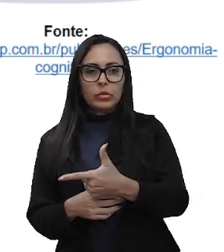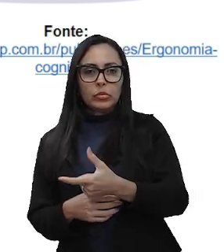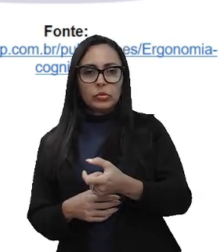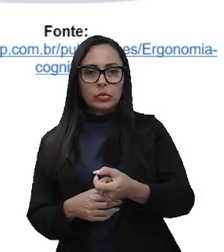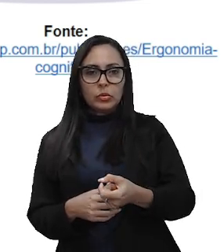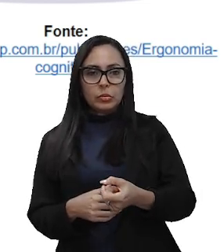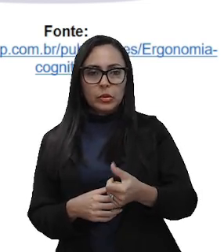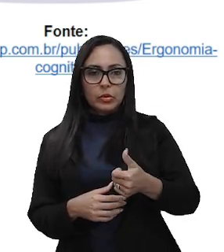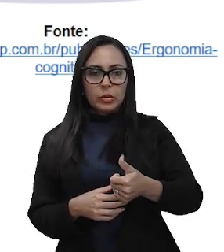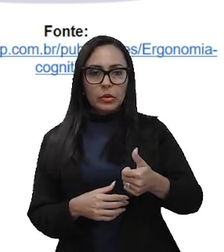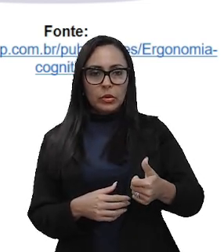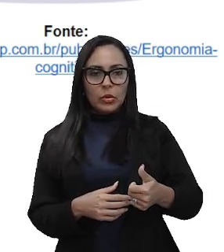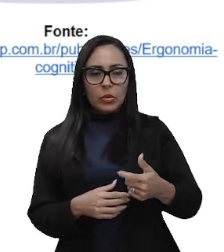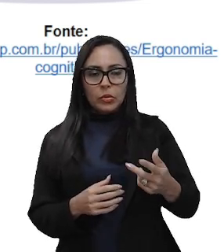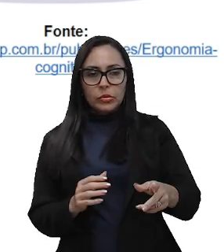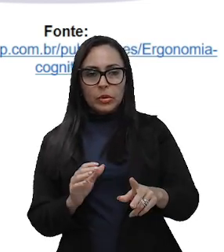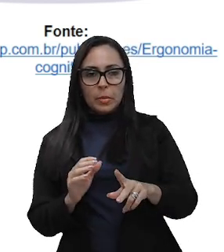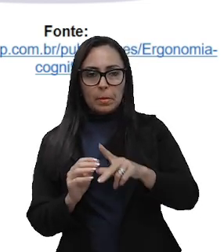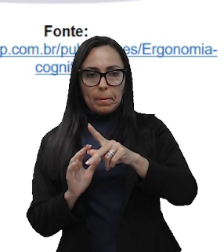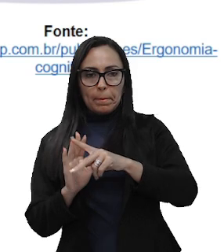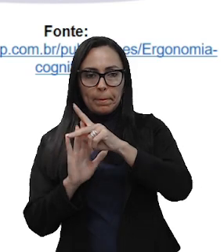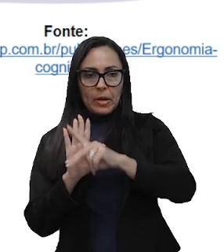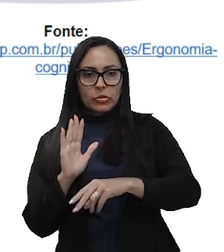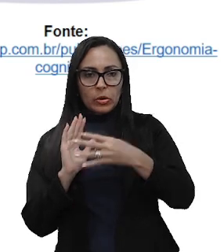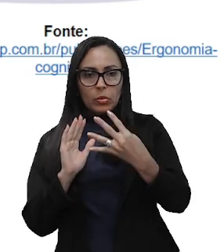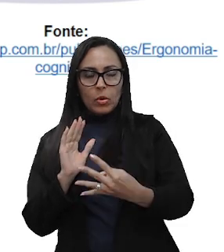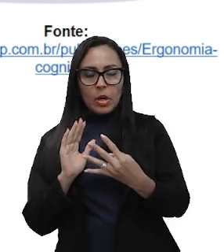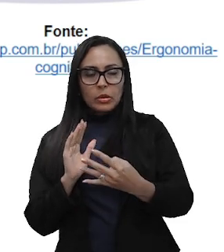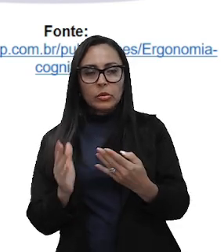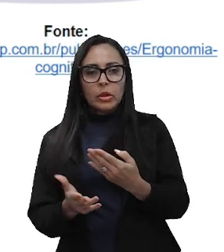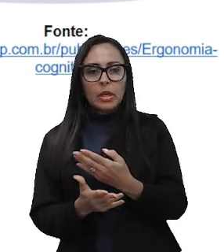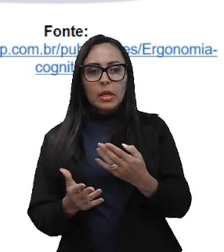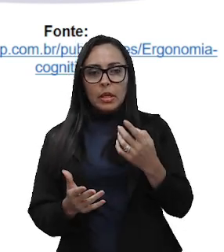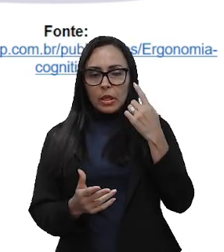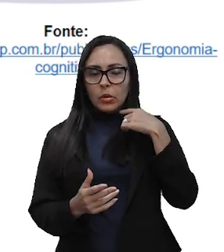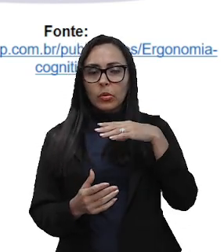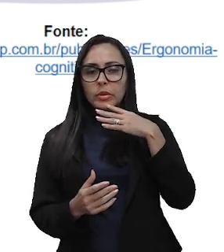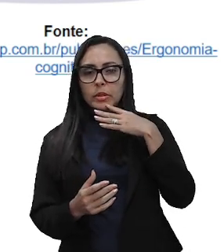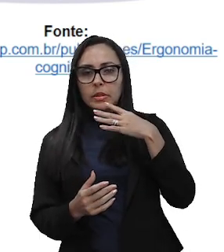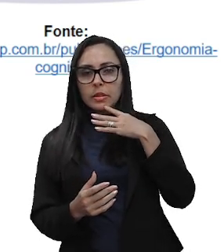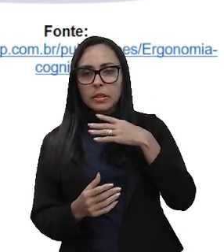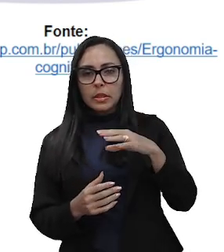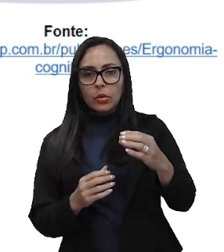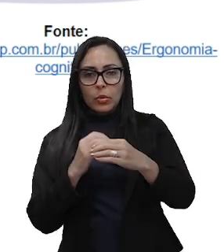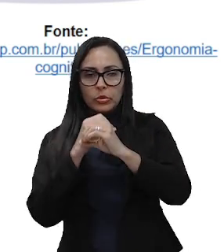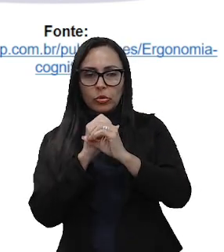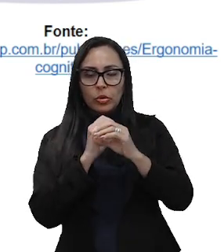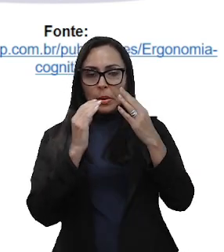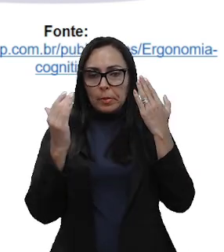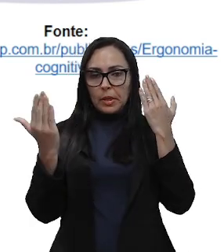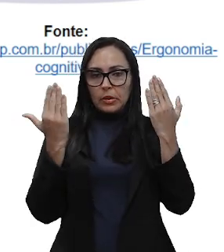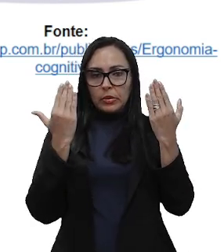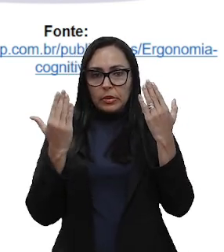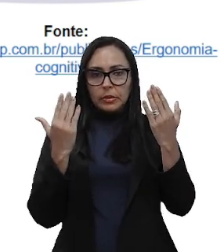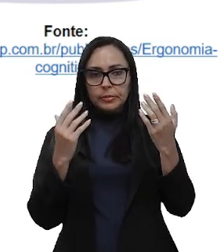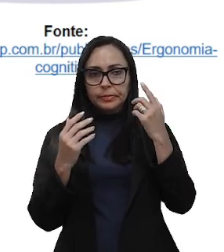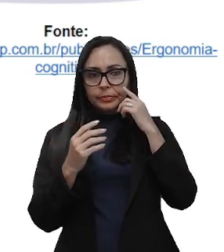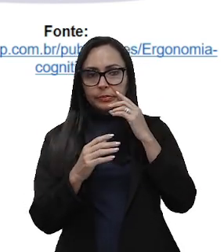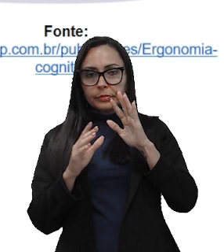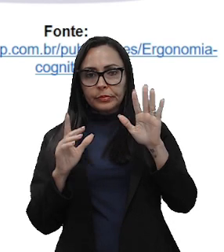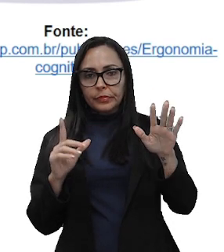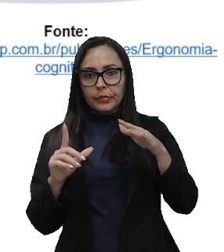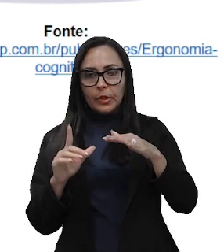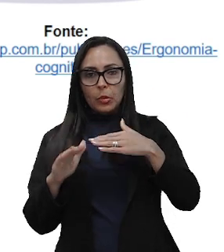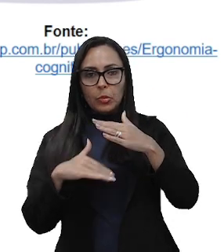página 4. A ergonomia cognitiva, também conhecida como engenharia psicológica, refere aos